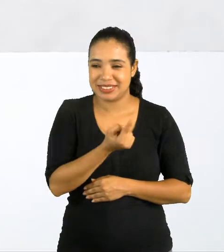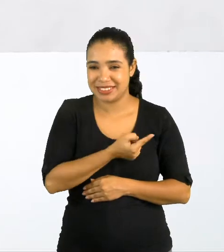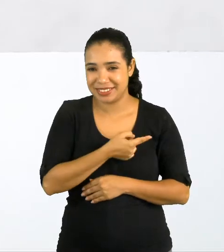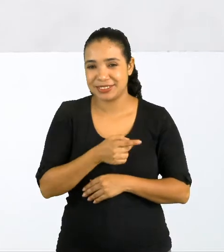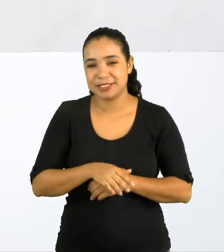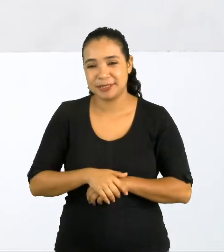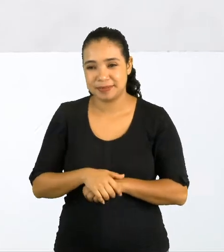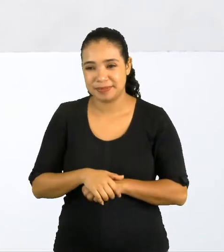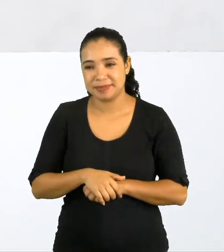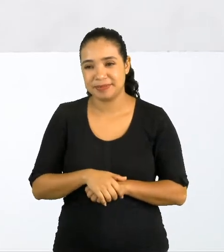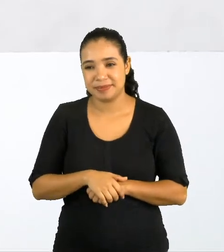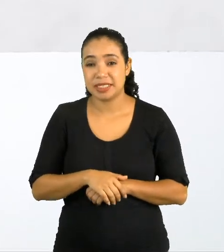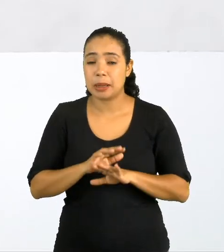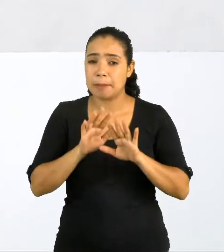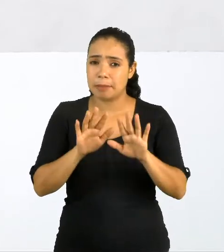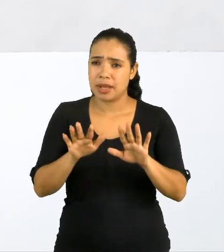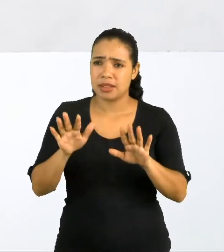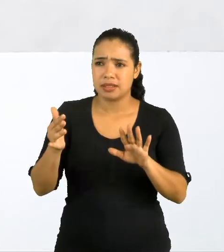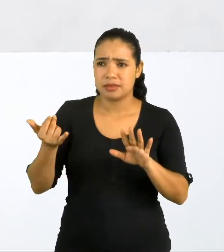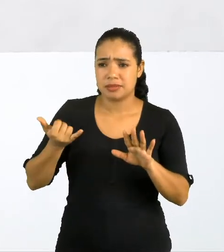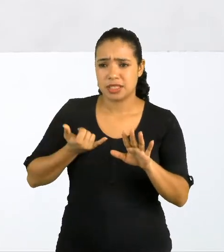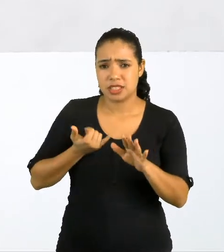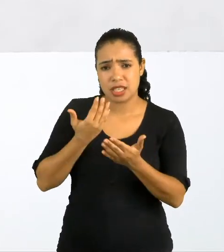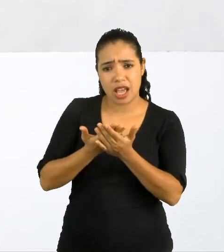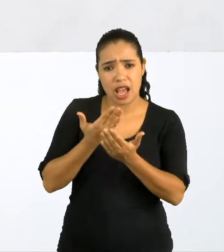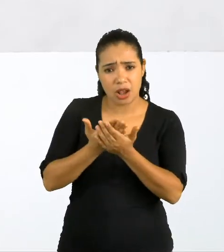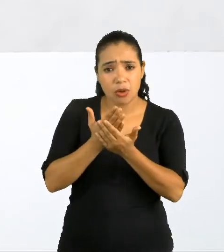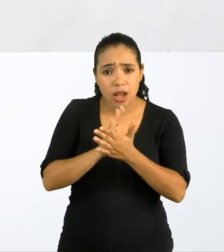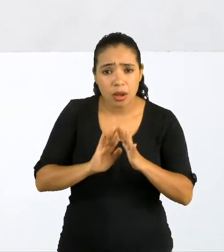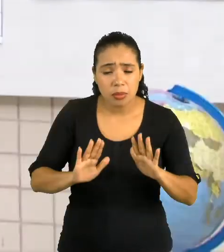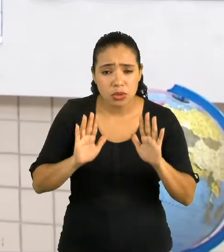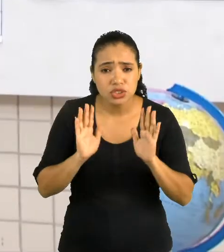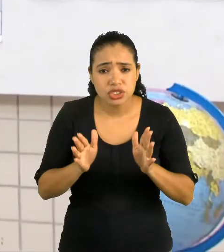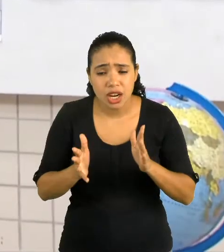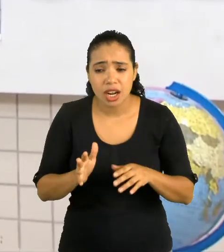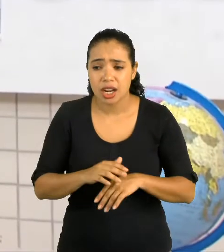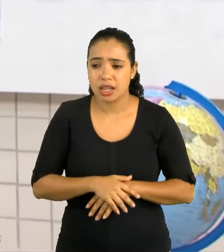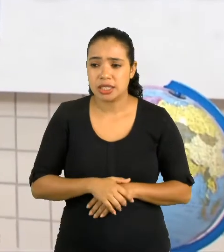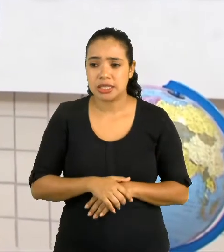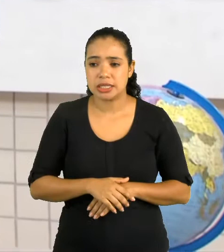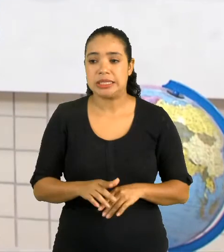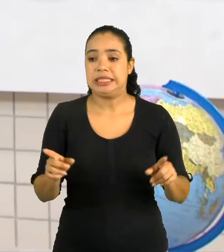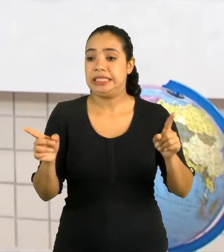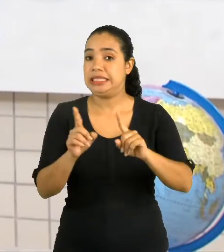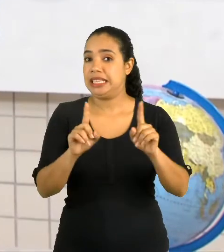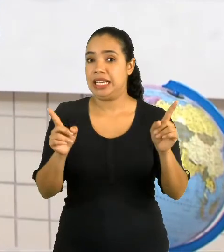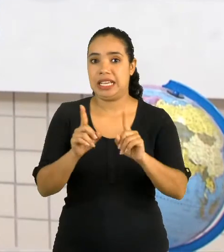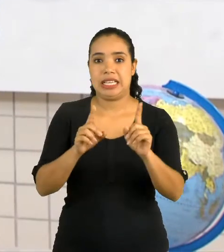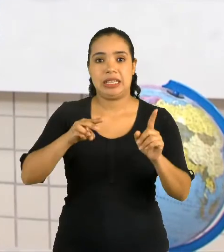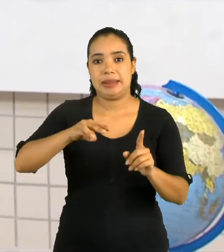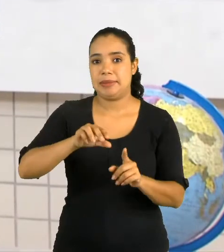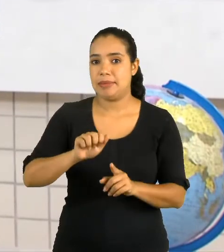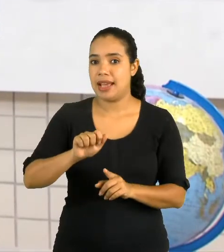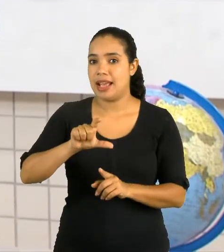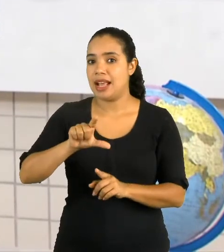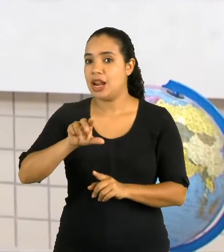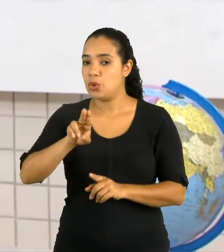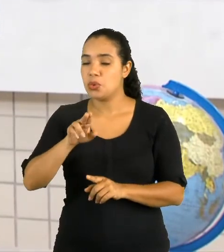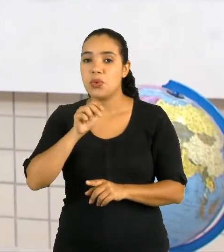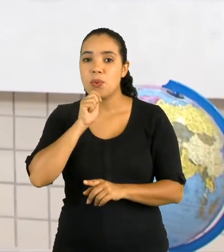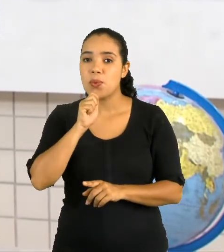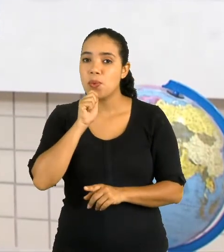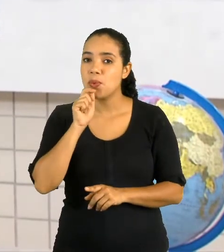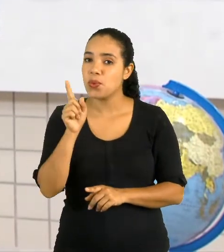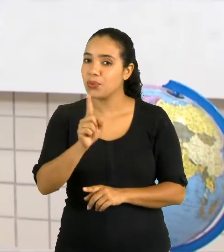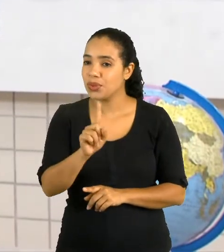mas não me diga que a aula já está acabando. Não, Malu. Ainda não. Antes de